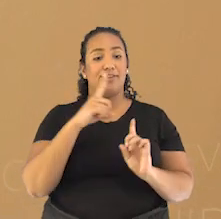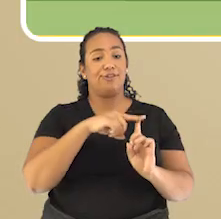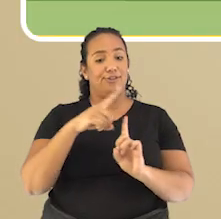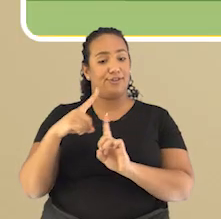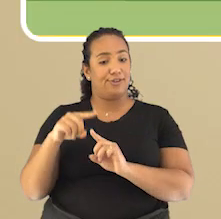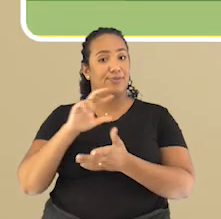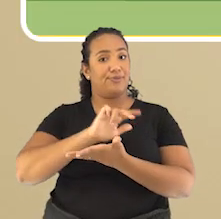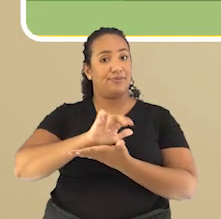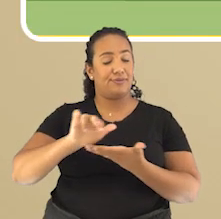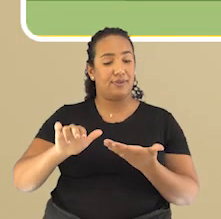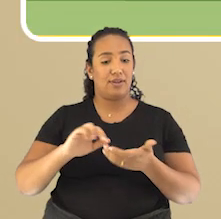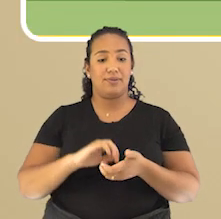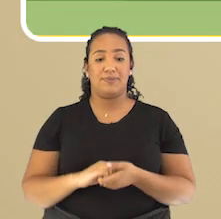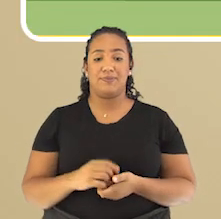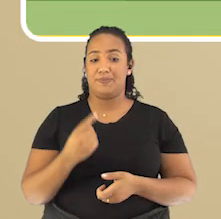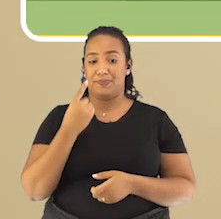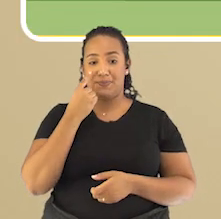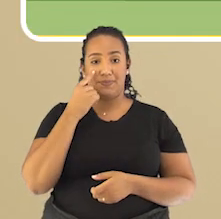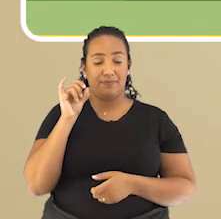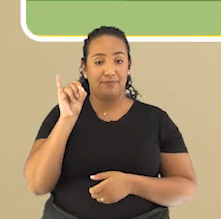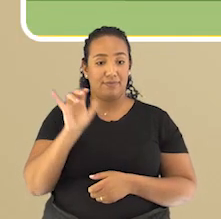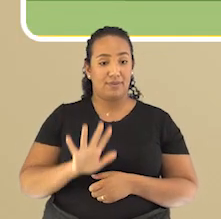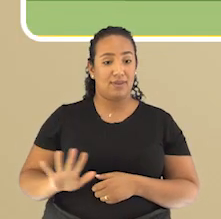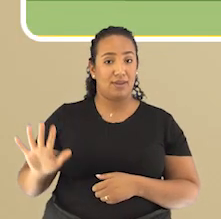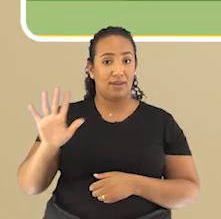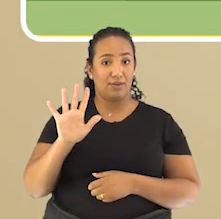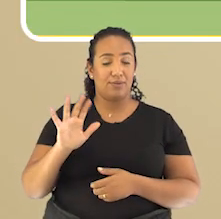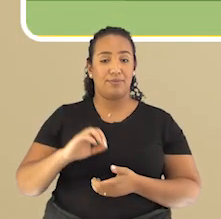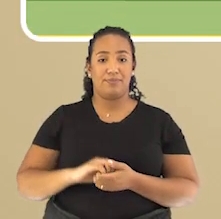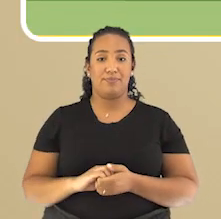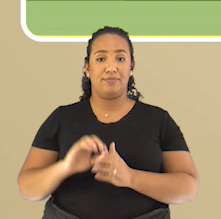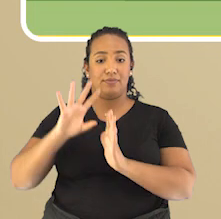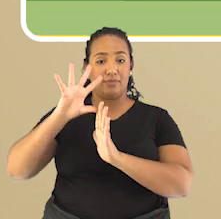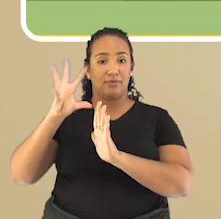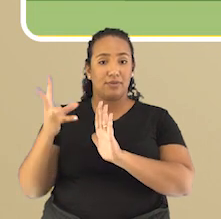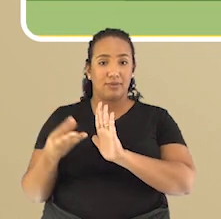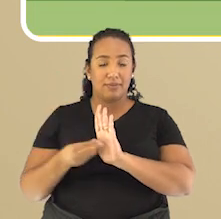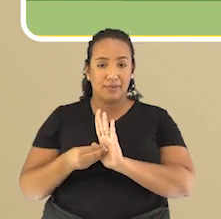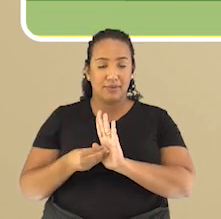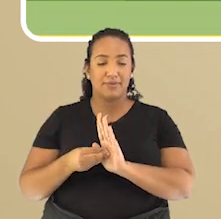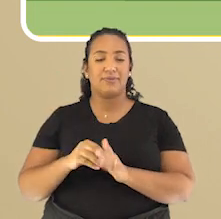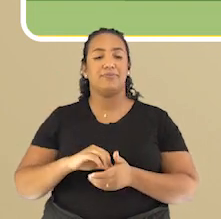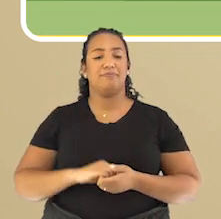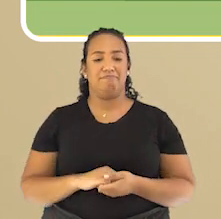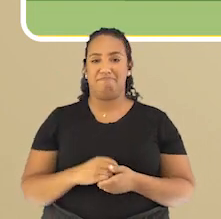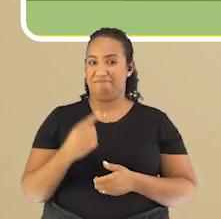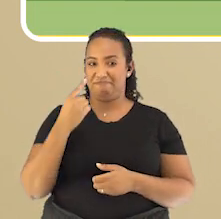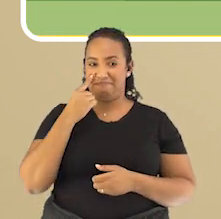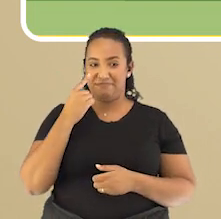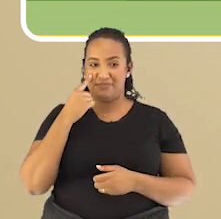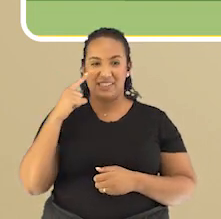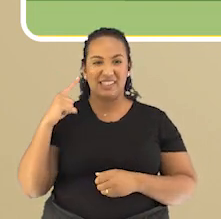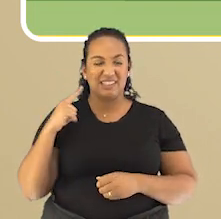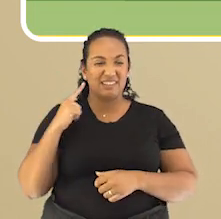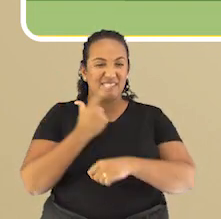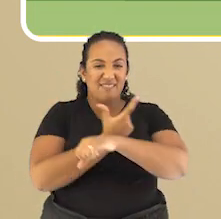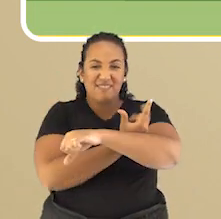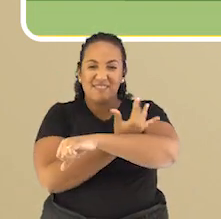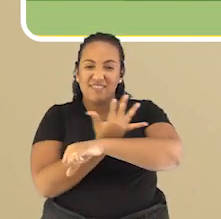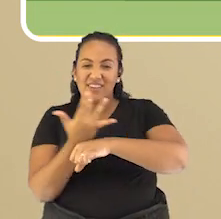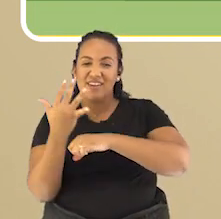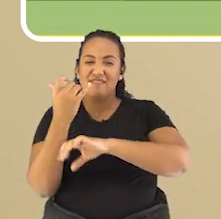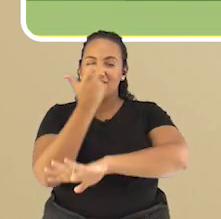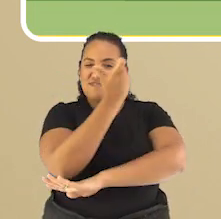vegetação. Na imagem 1, nós temos a floresta amazônica, que é muito densa, com uma variedade imensa de plantas e